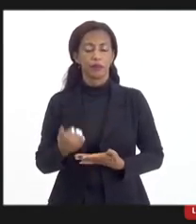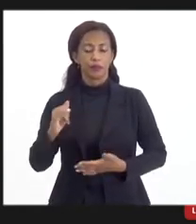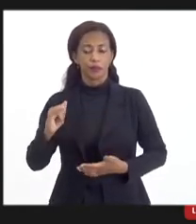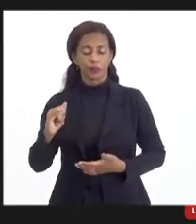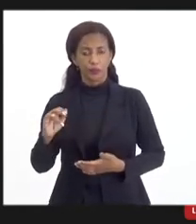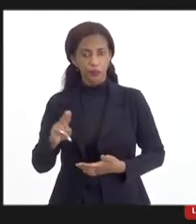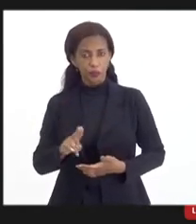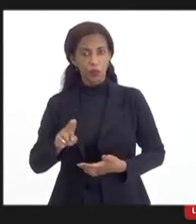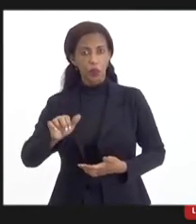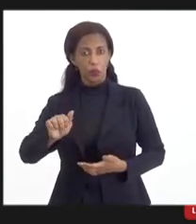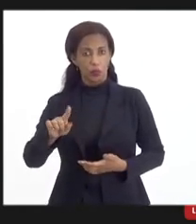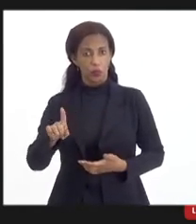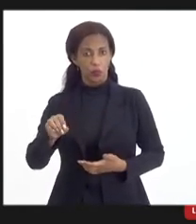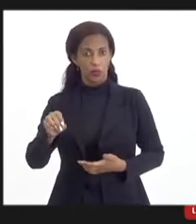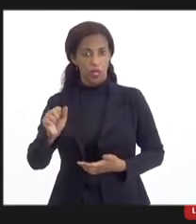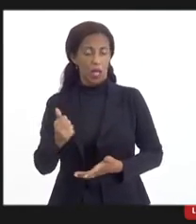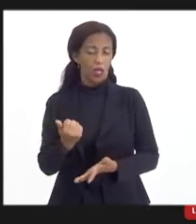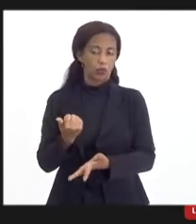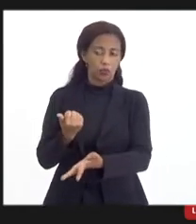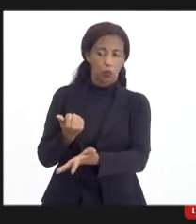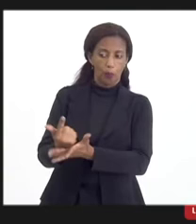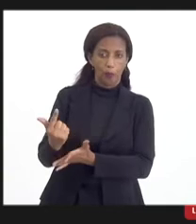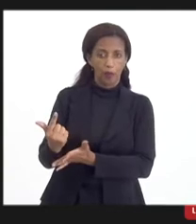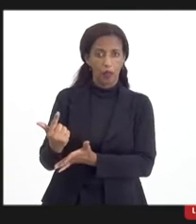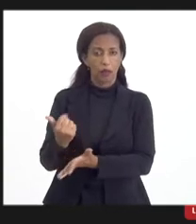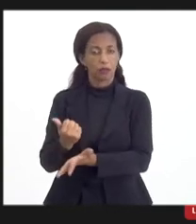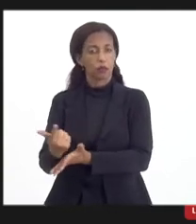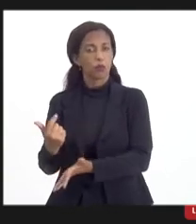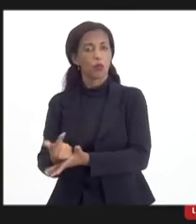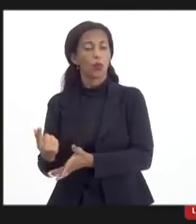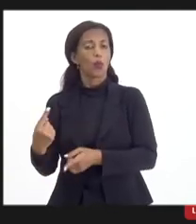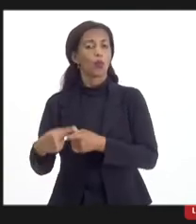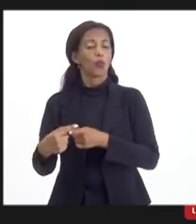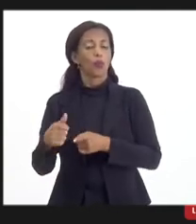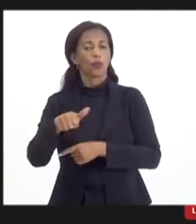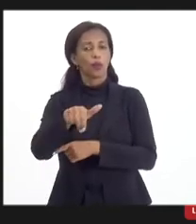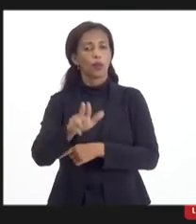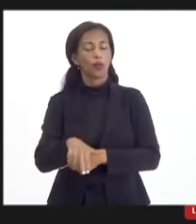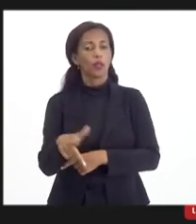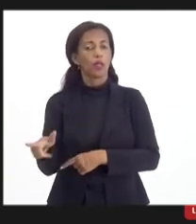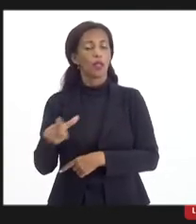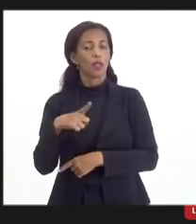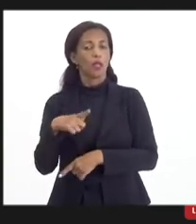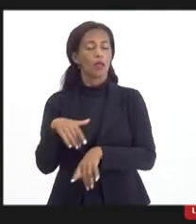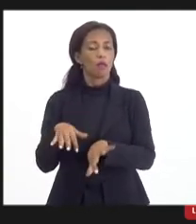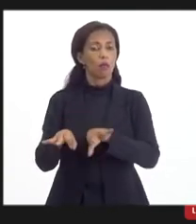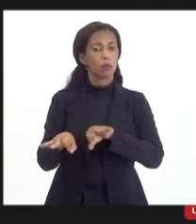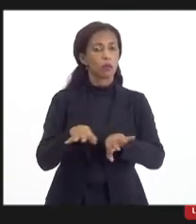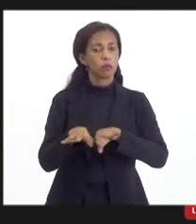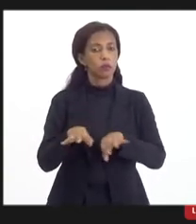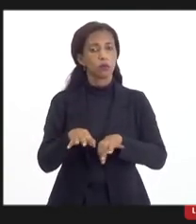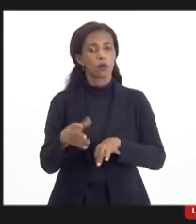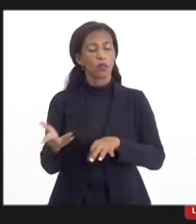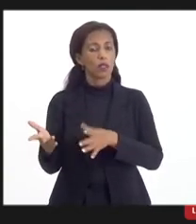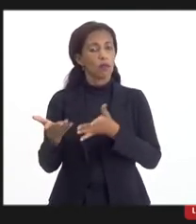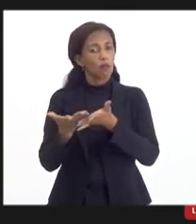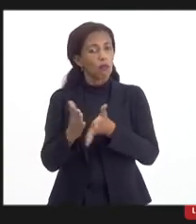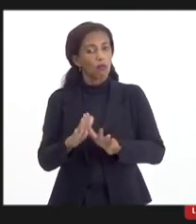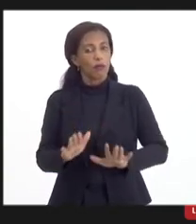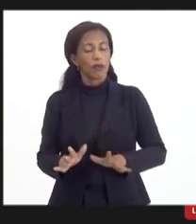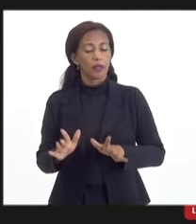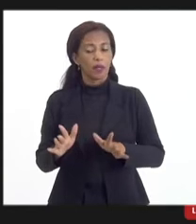utilizados, deixam de ser comprados, porque quem constrói, ele acaba